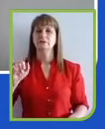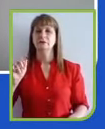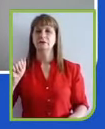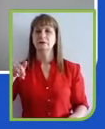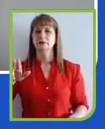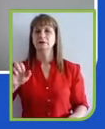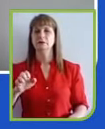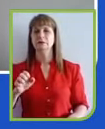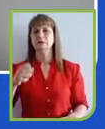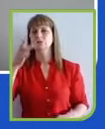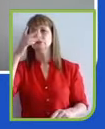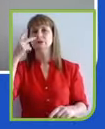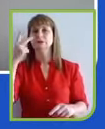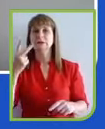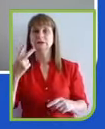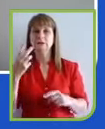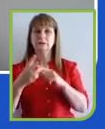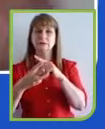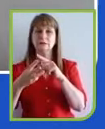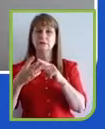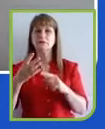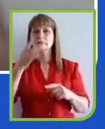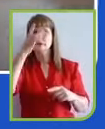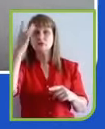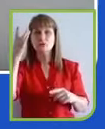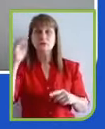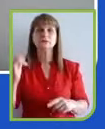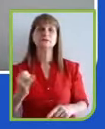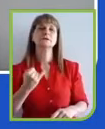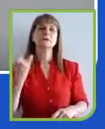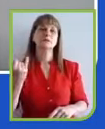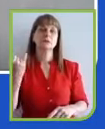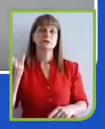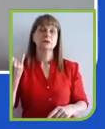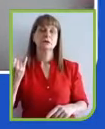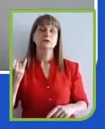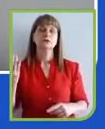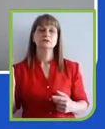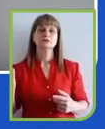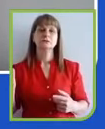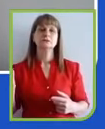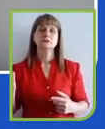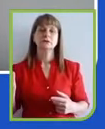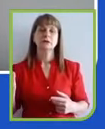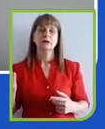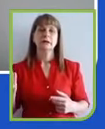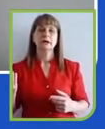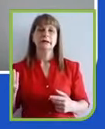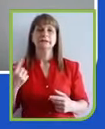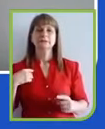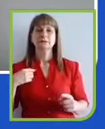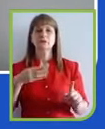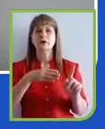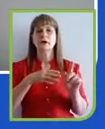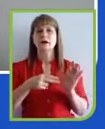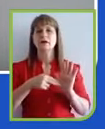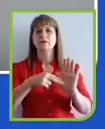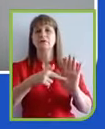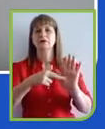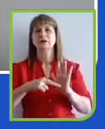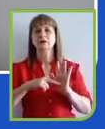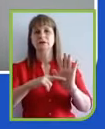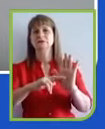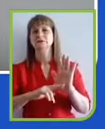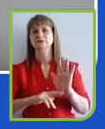três bases. Aumentar a representatividade de negros em cargos de liderança, então do plano de promoção, contratação, desenvolvimento de pessoas com